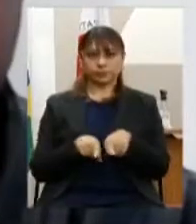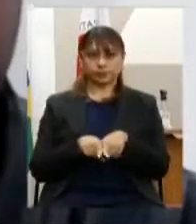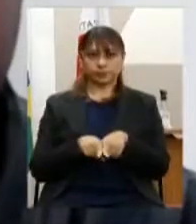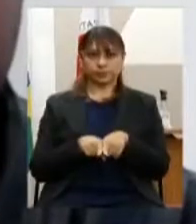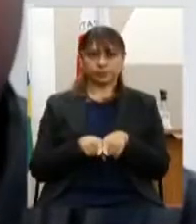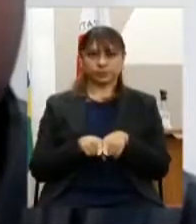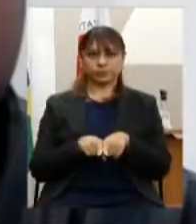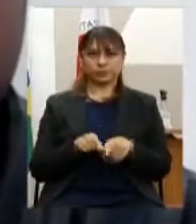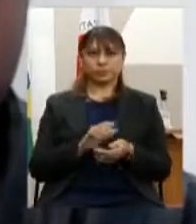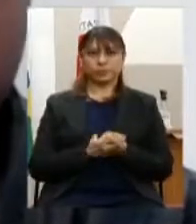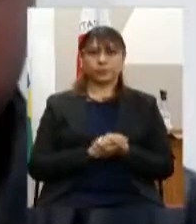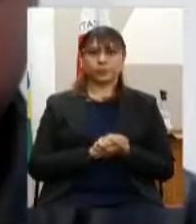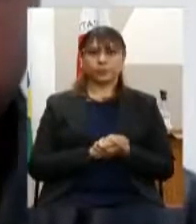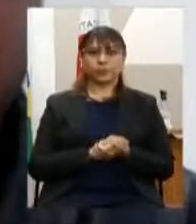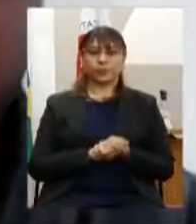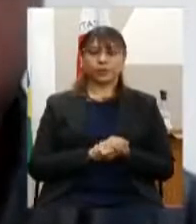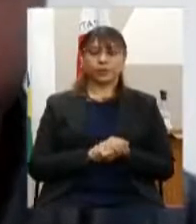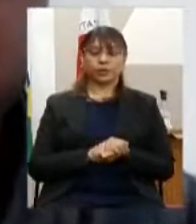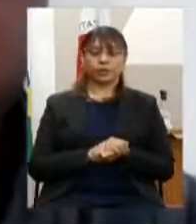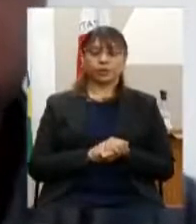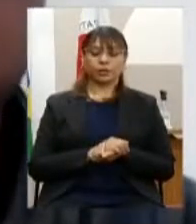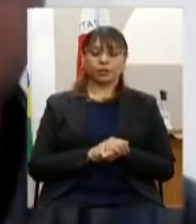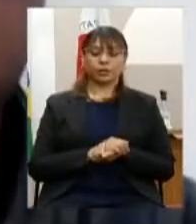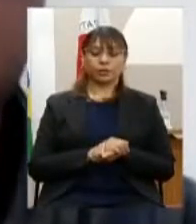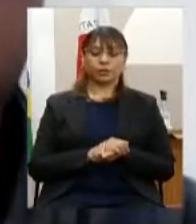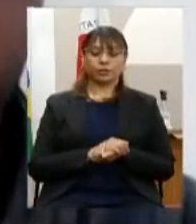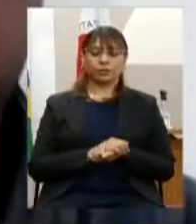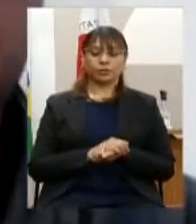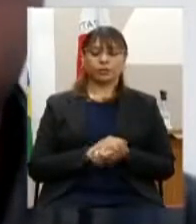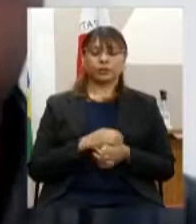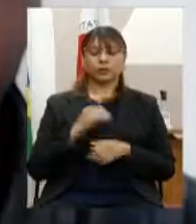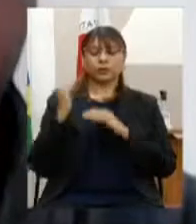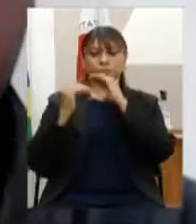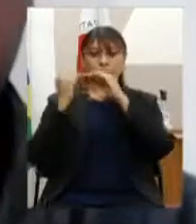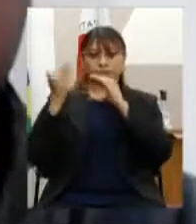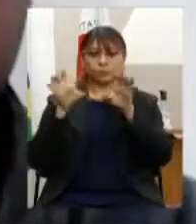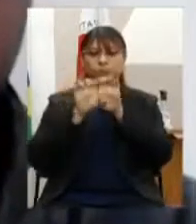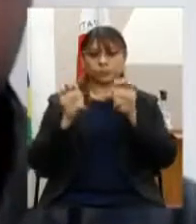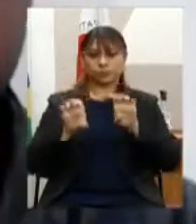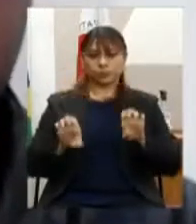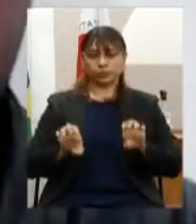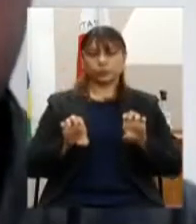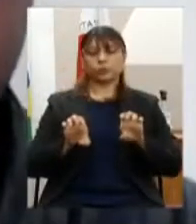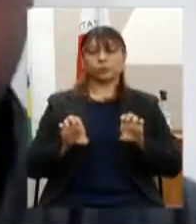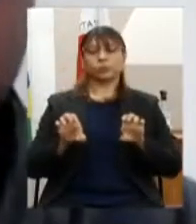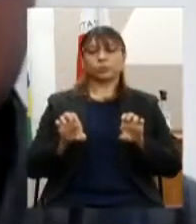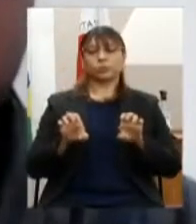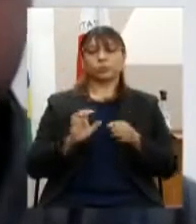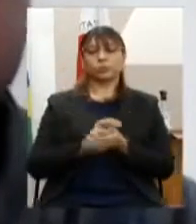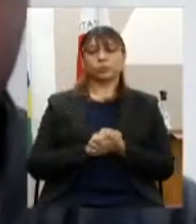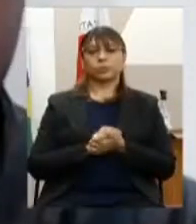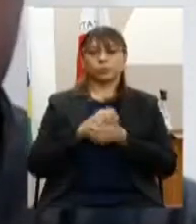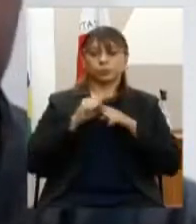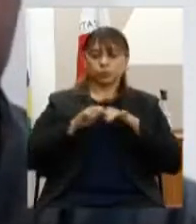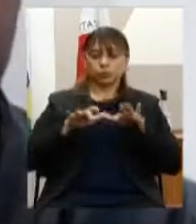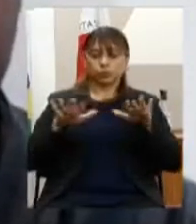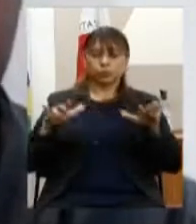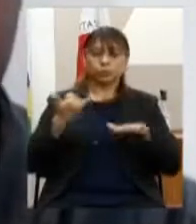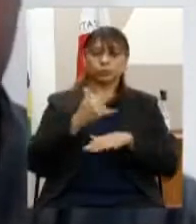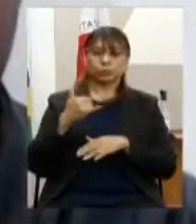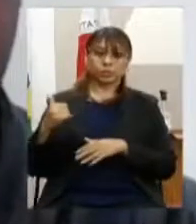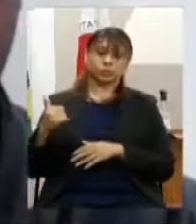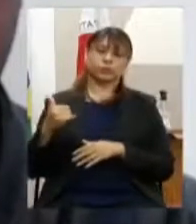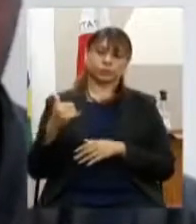Finalidade, o desenvolvimento de estudos sobre a infraestrutura e a distribuição e transmissão de energia elétrica